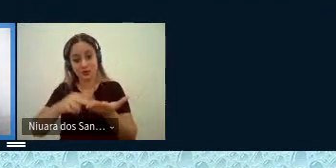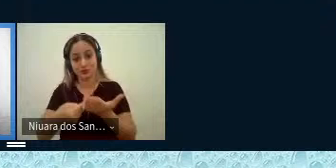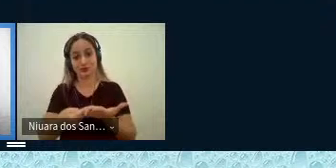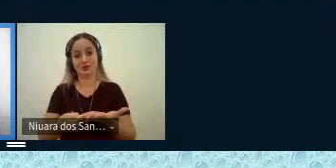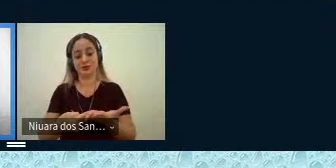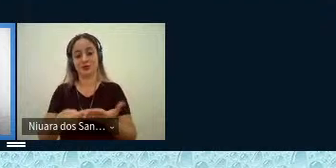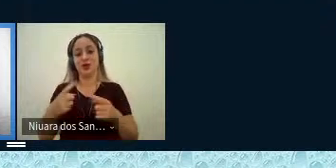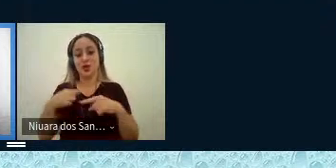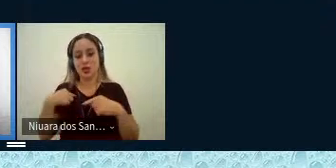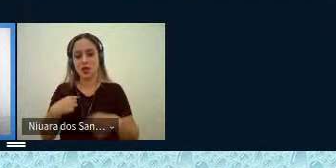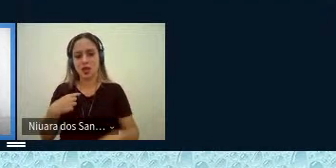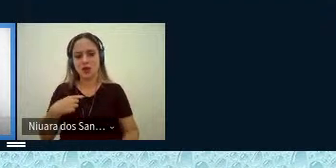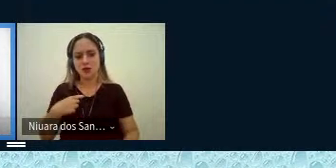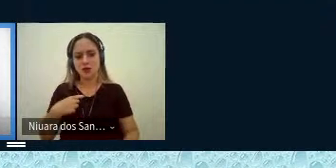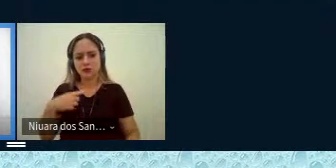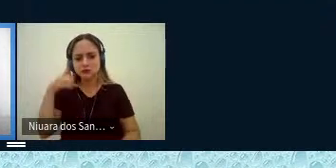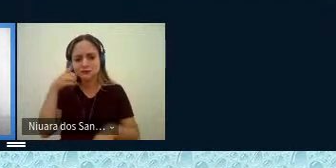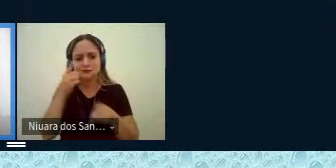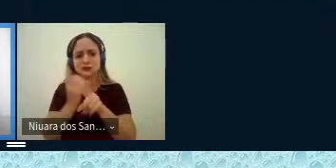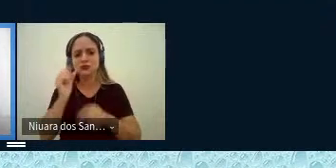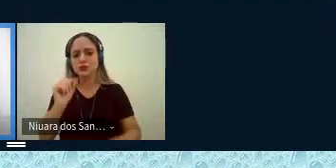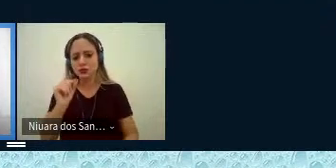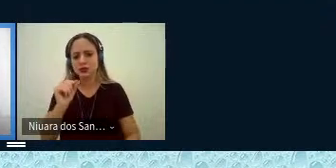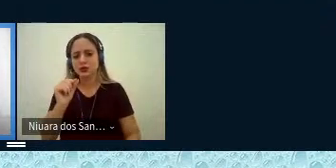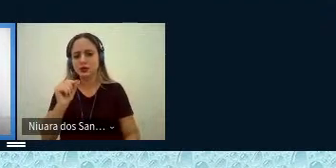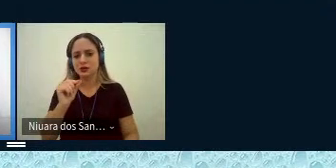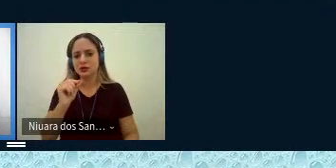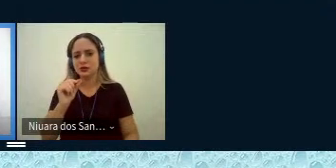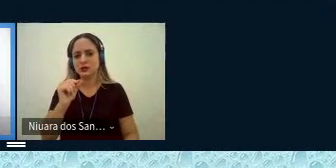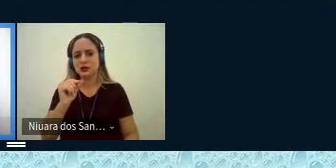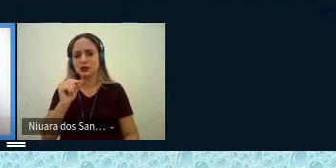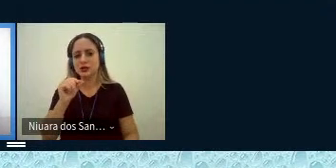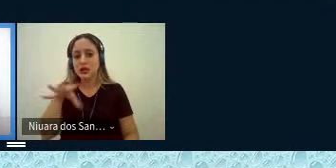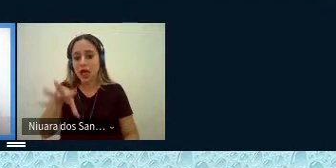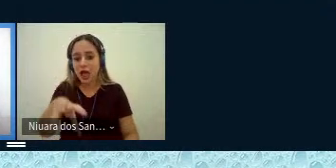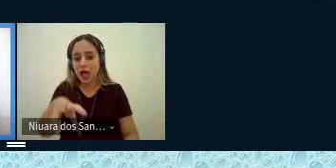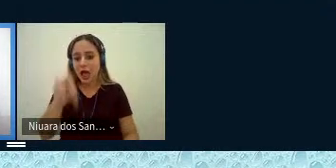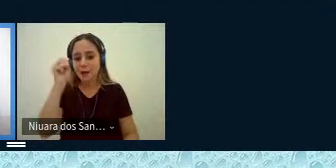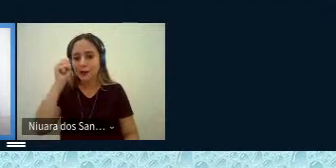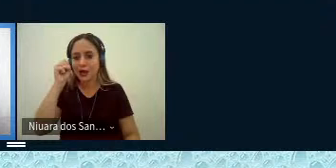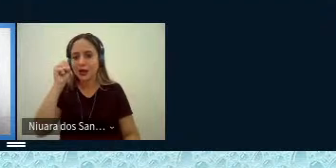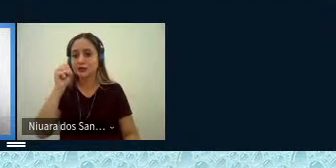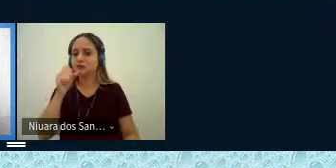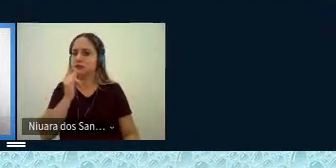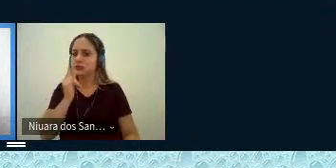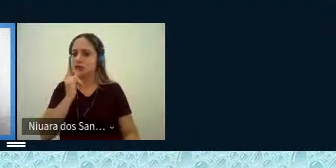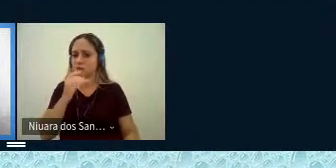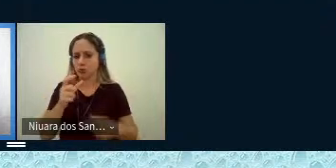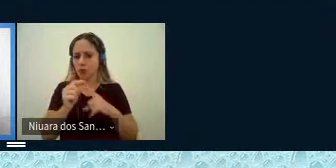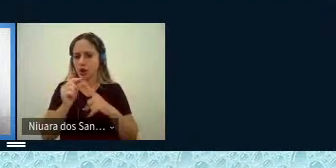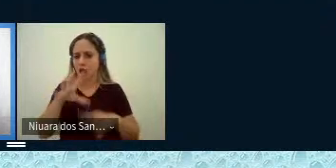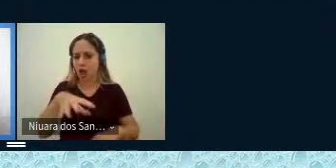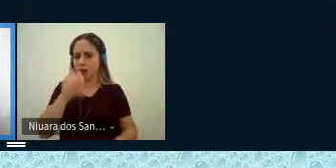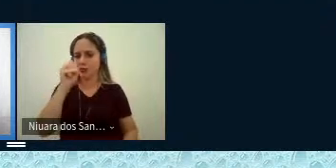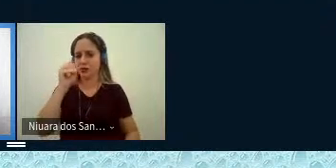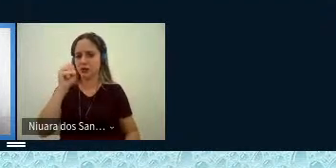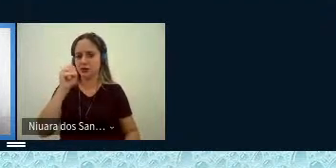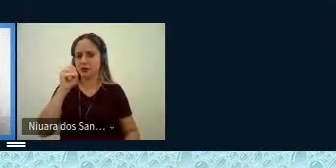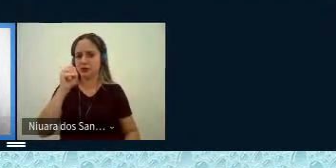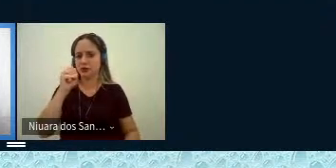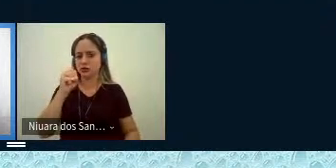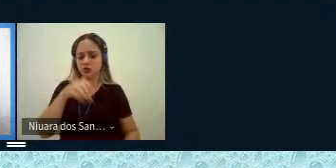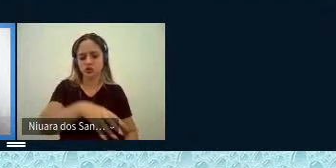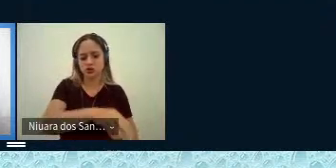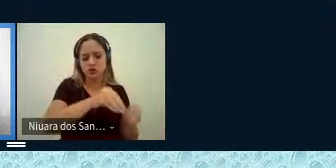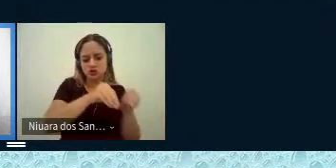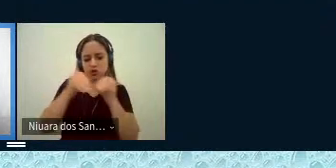é? E eu fui descobrir que desenhar, que apanhar, por exemplo, significa retirar